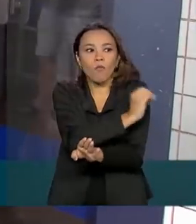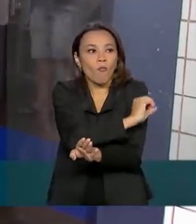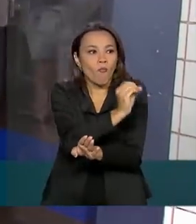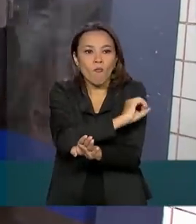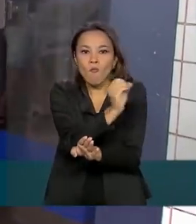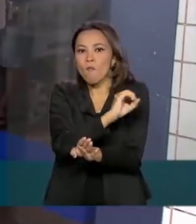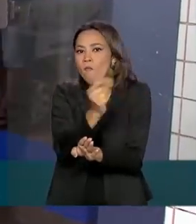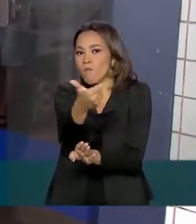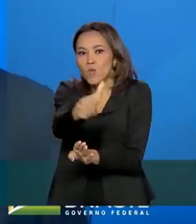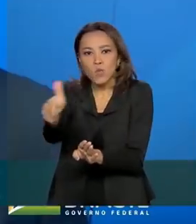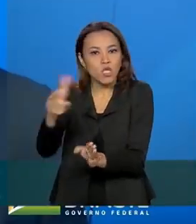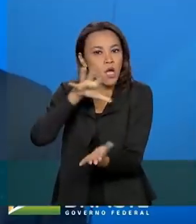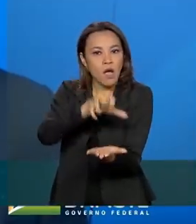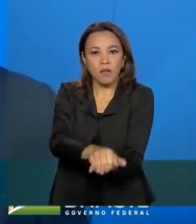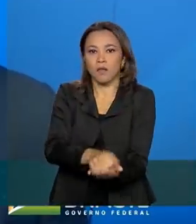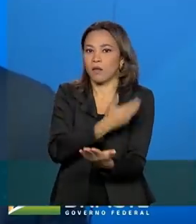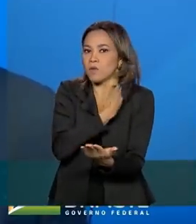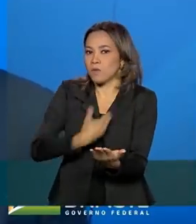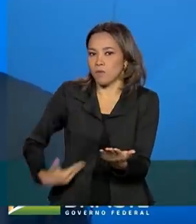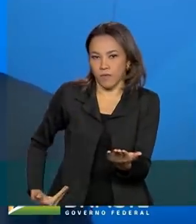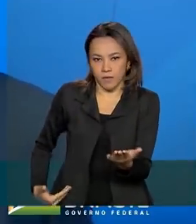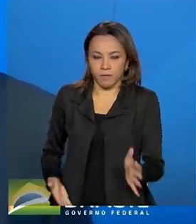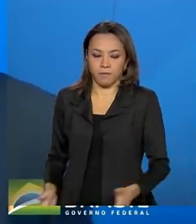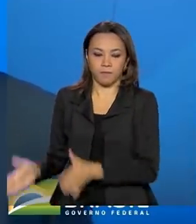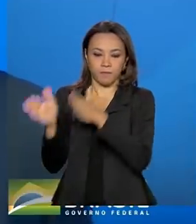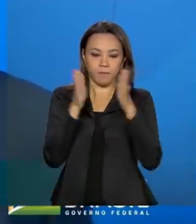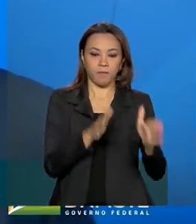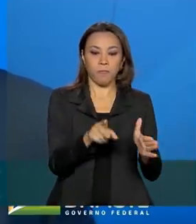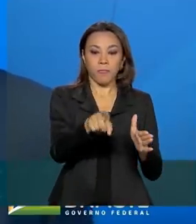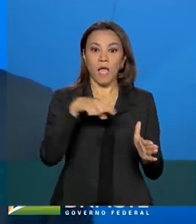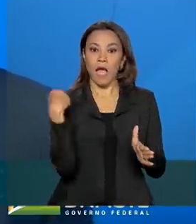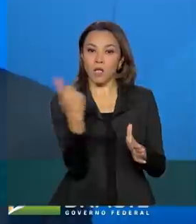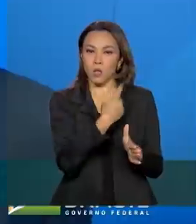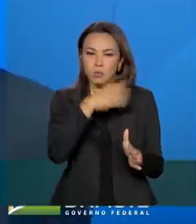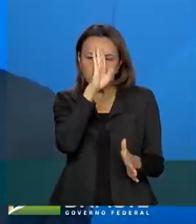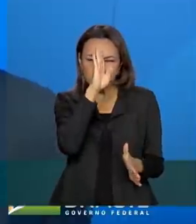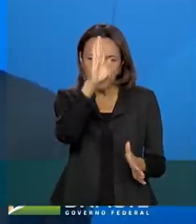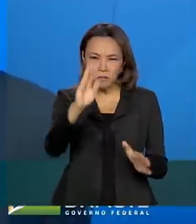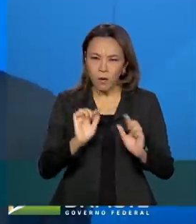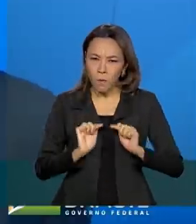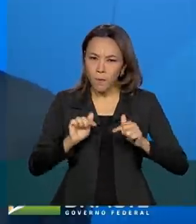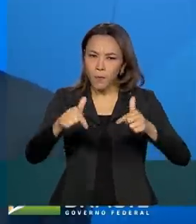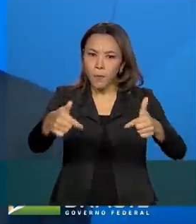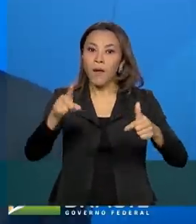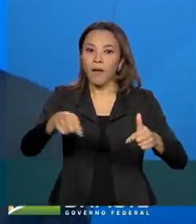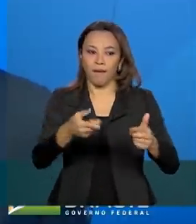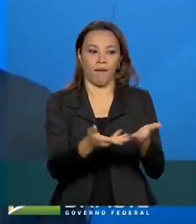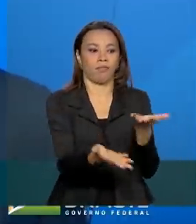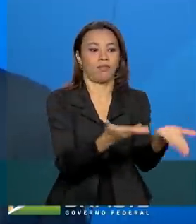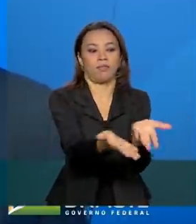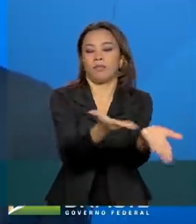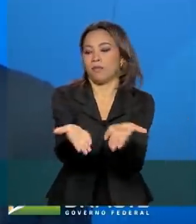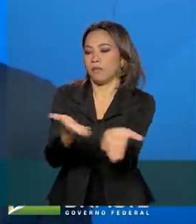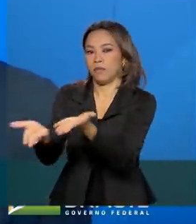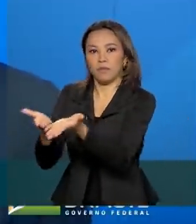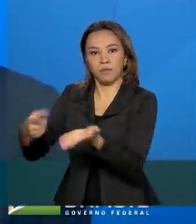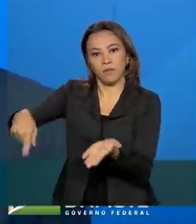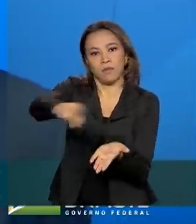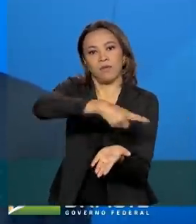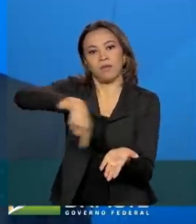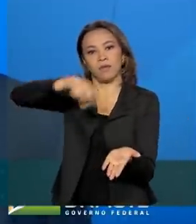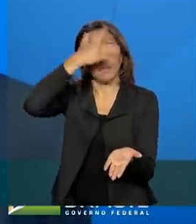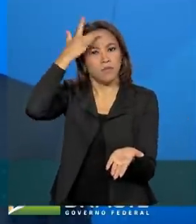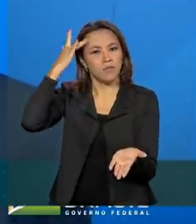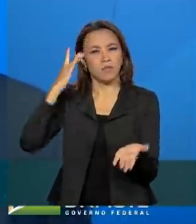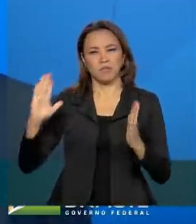cadastro no governo. A nossa prioridade é atender a população neste momento tão